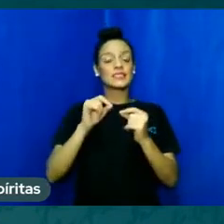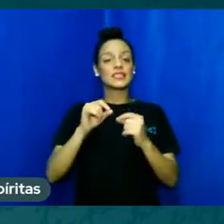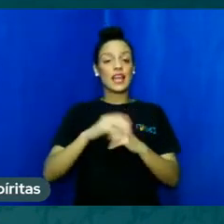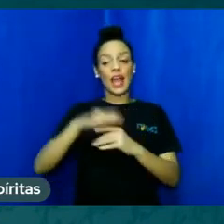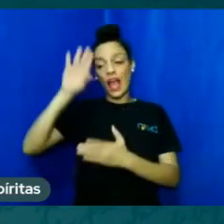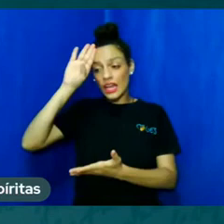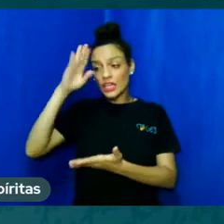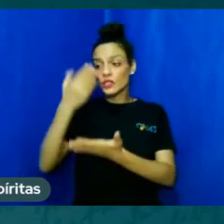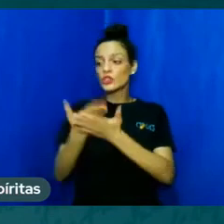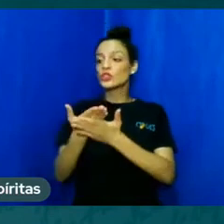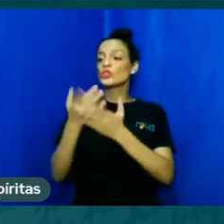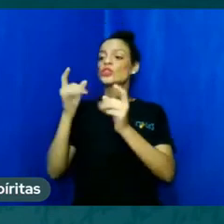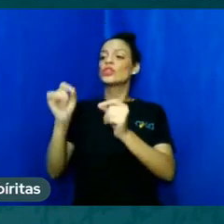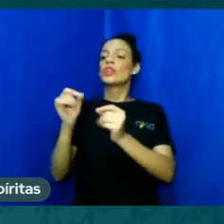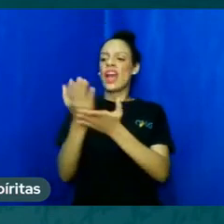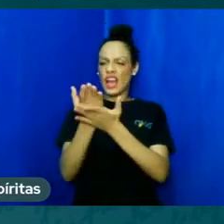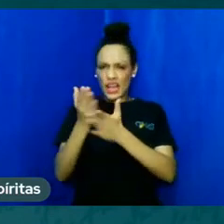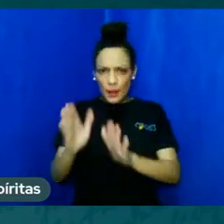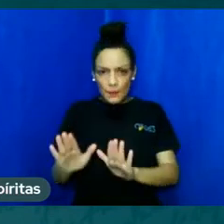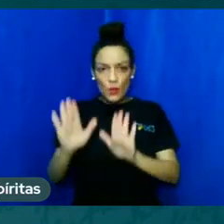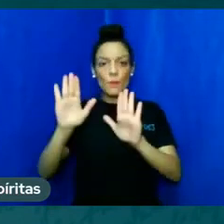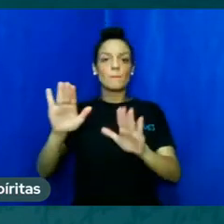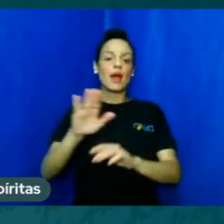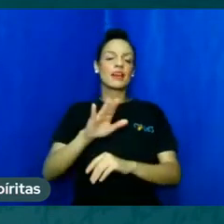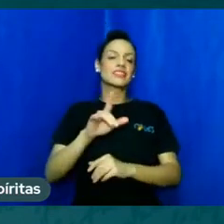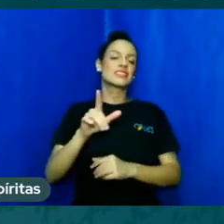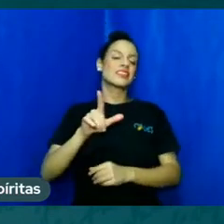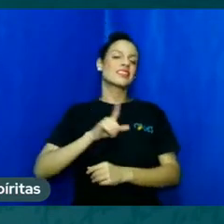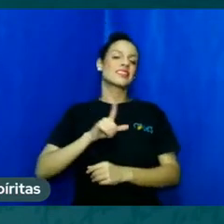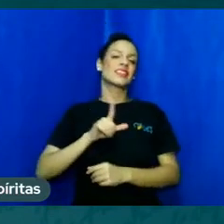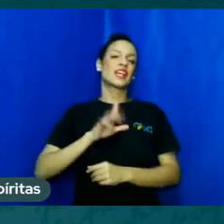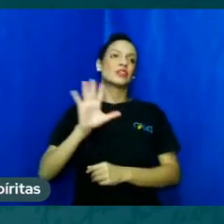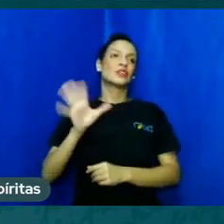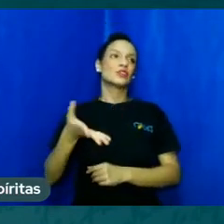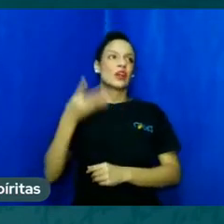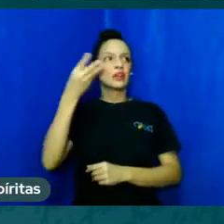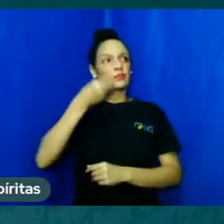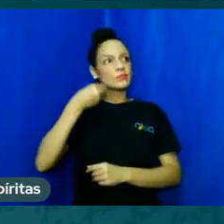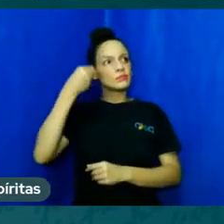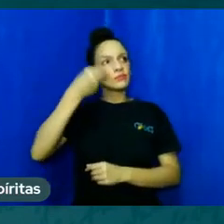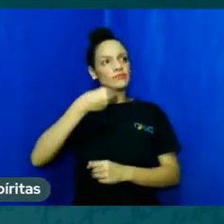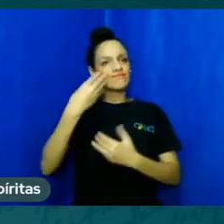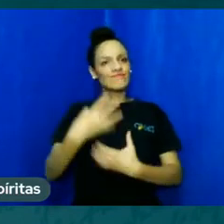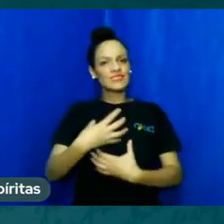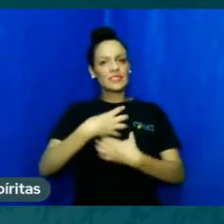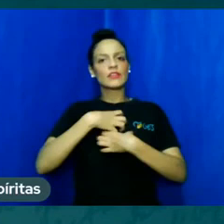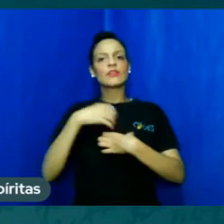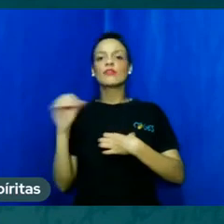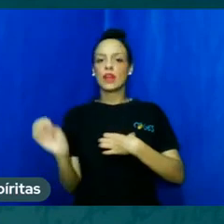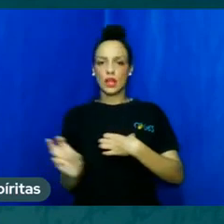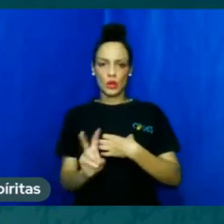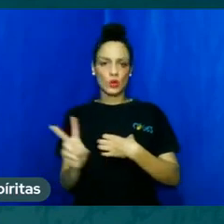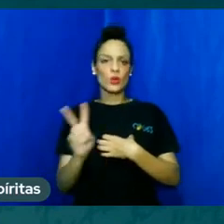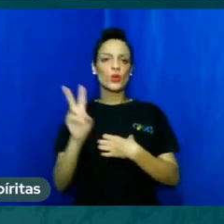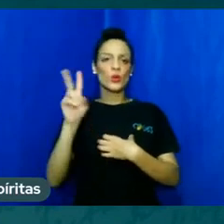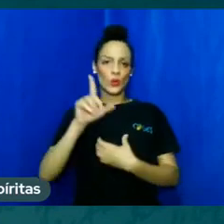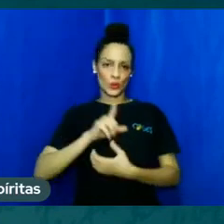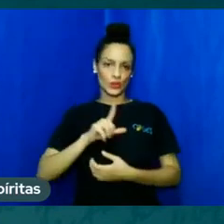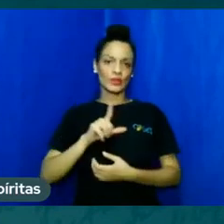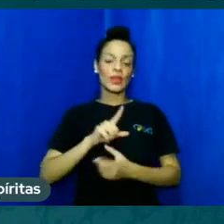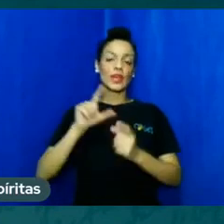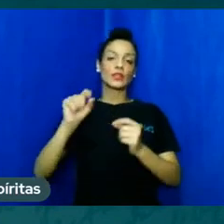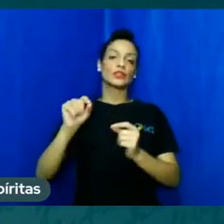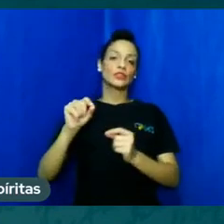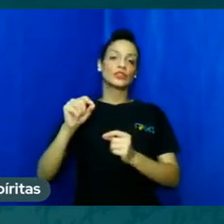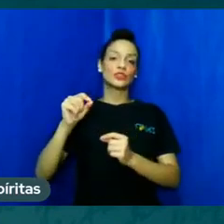adquiridos na sua alma, né? Seu espírito carrega esses valores que traz de muitas existências.